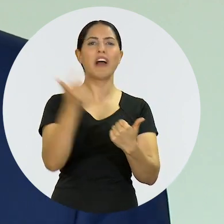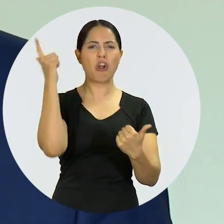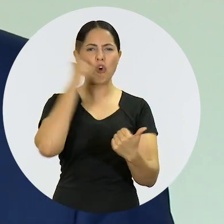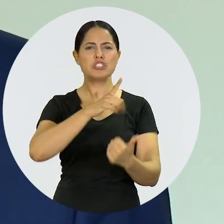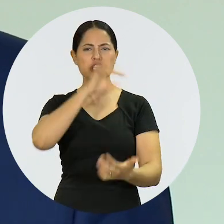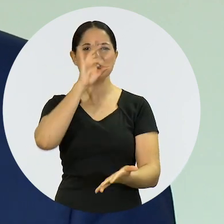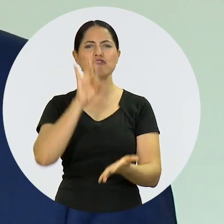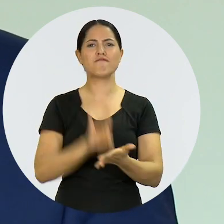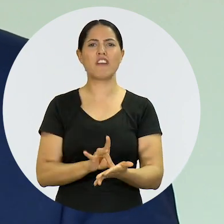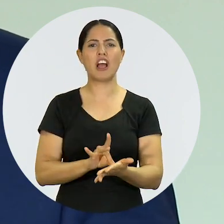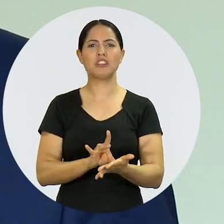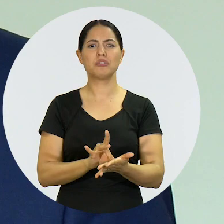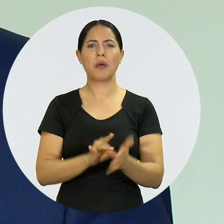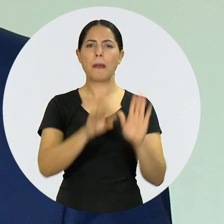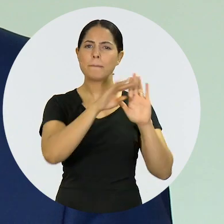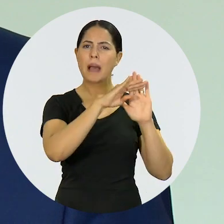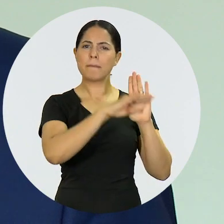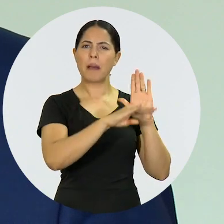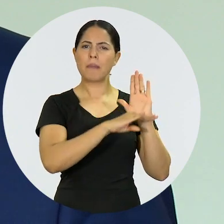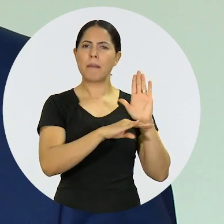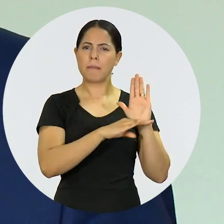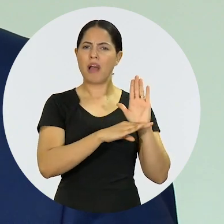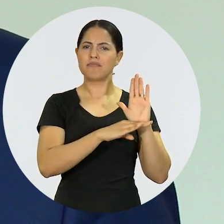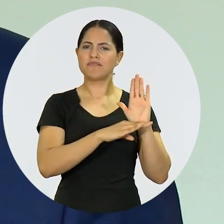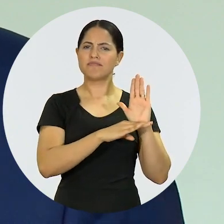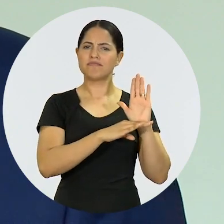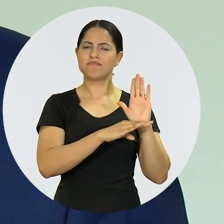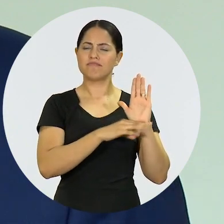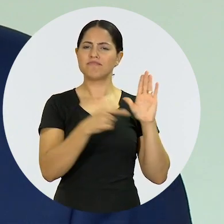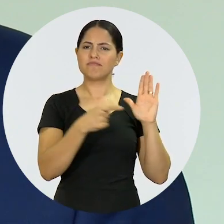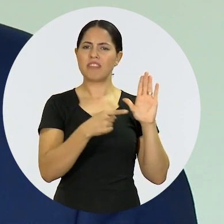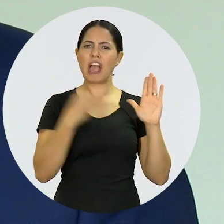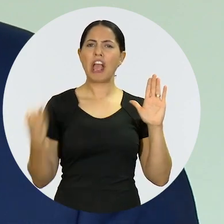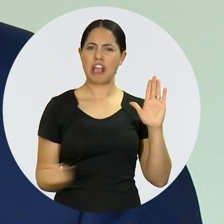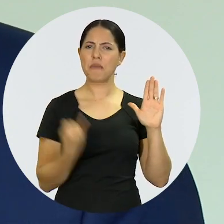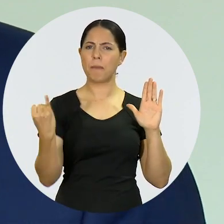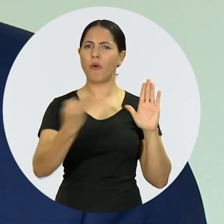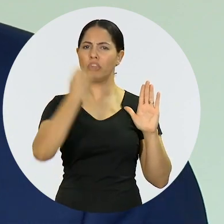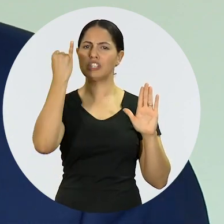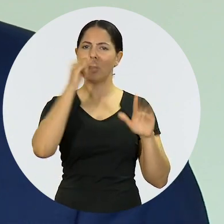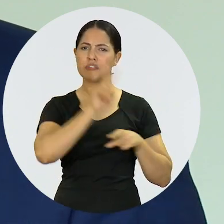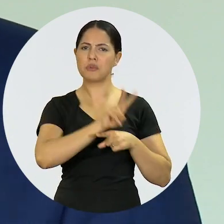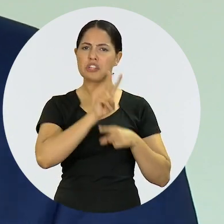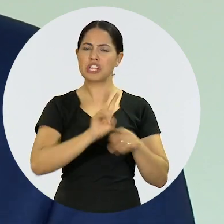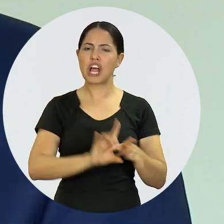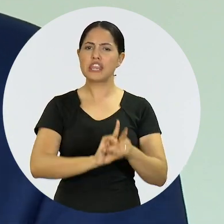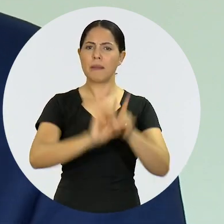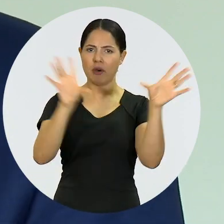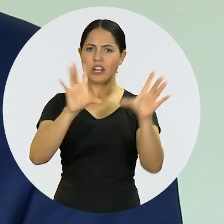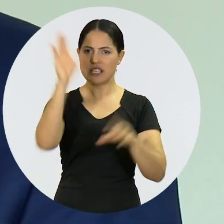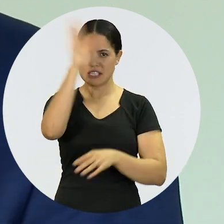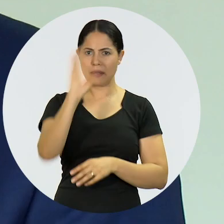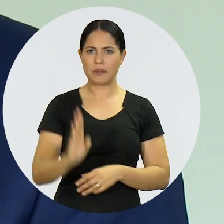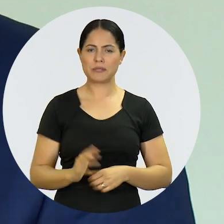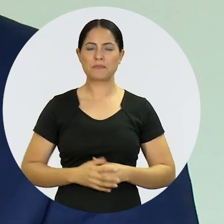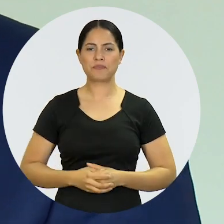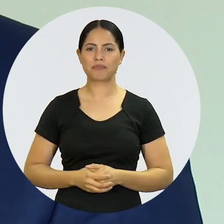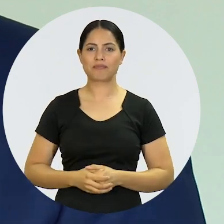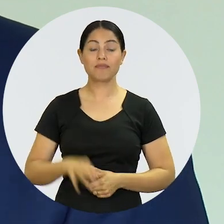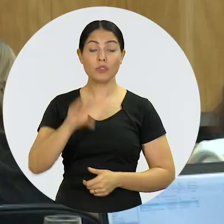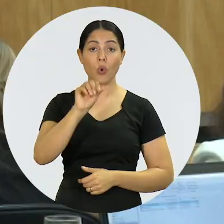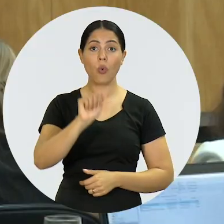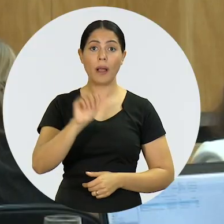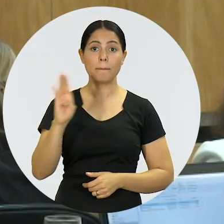a importância de mantermos intactos os dispositivos constitucionais é fundamental para a preservação da democracia